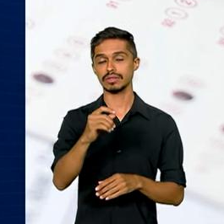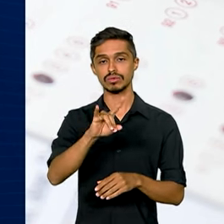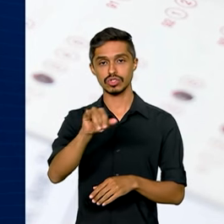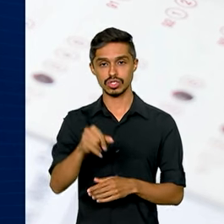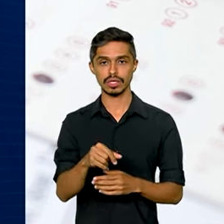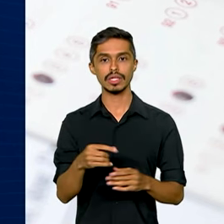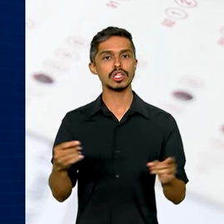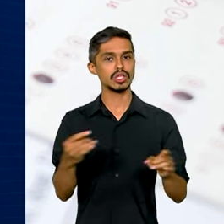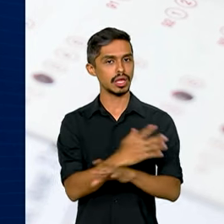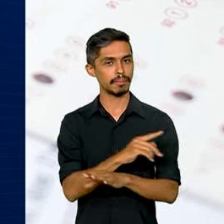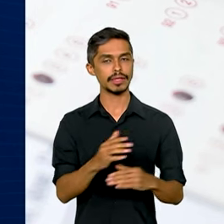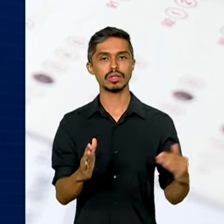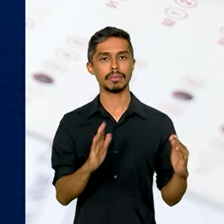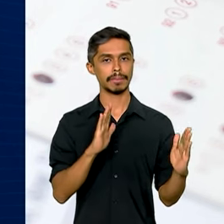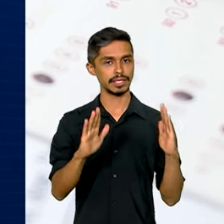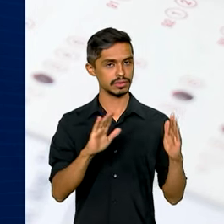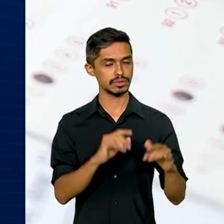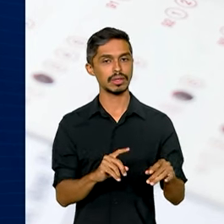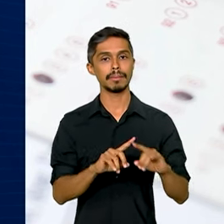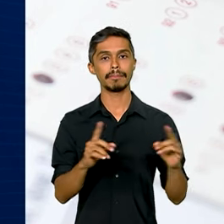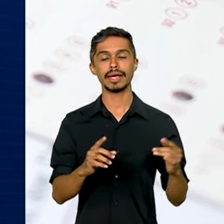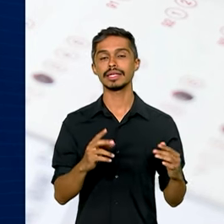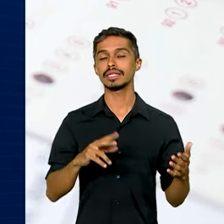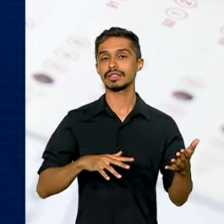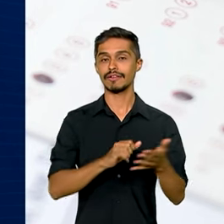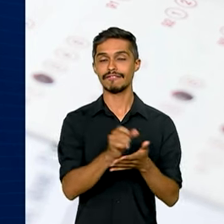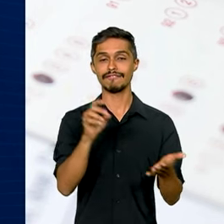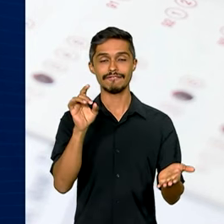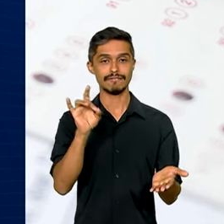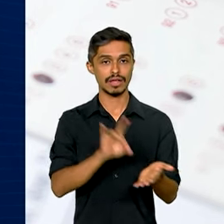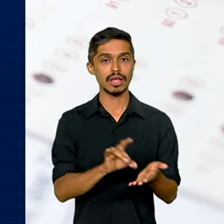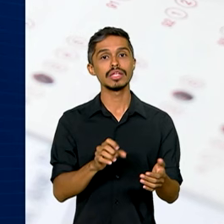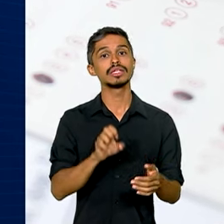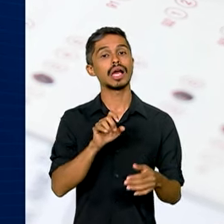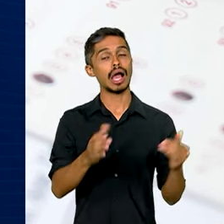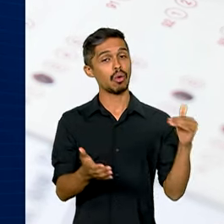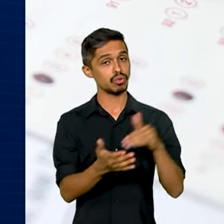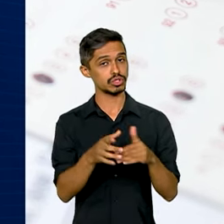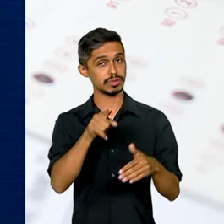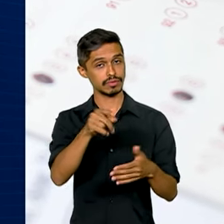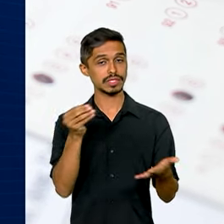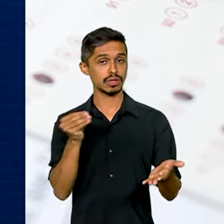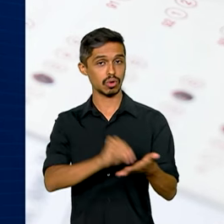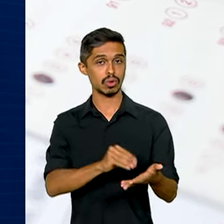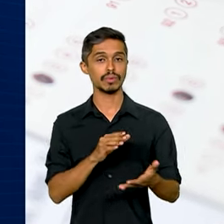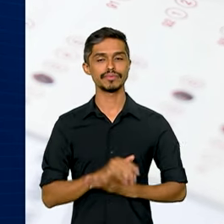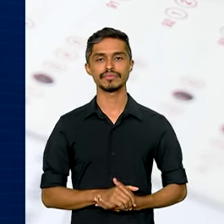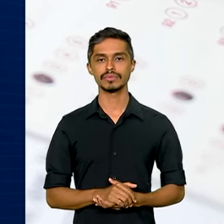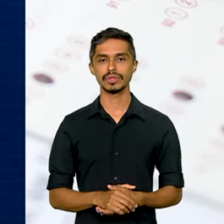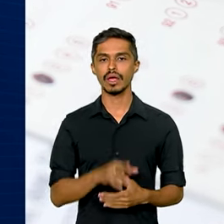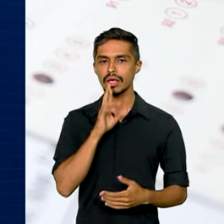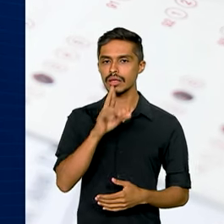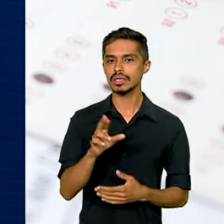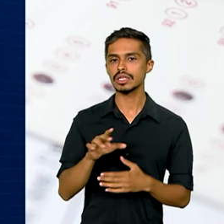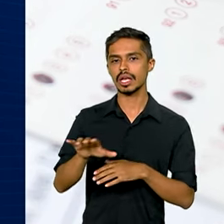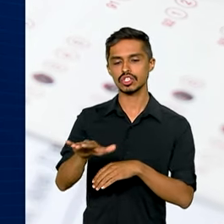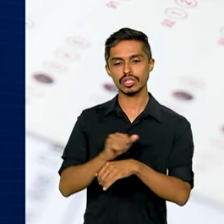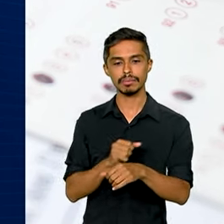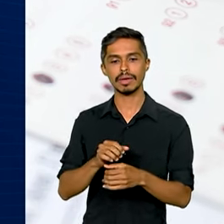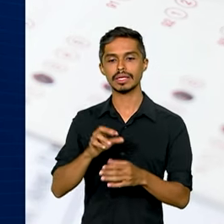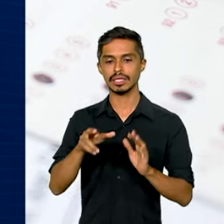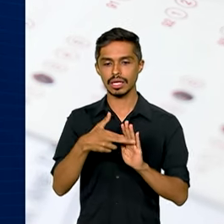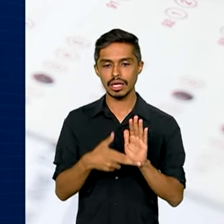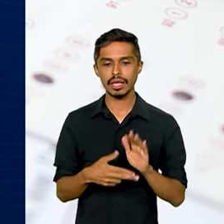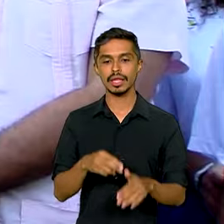quando se encerra o prazo, mas a inscrição válida será a última registrada no sistema. O resultado da chamada regular será